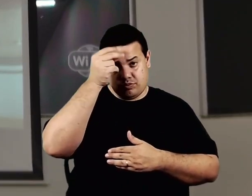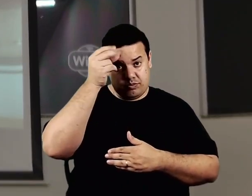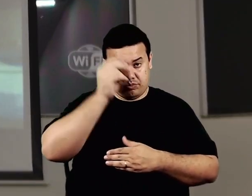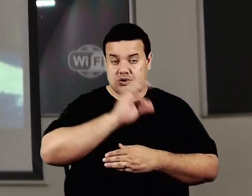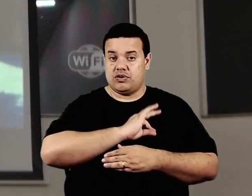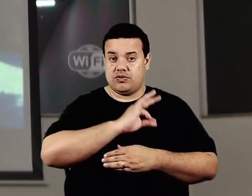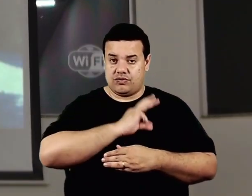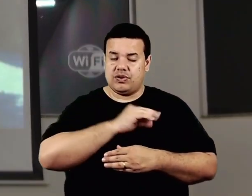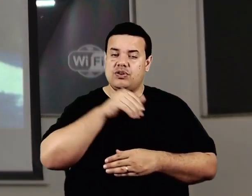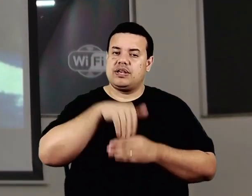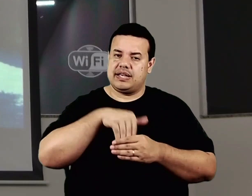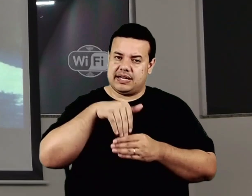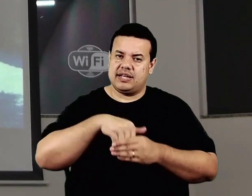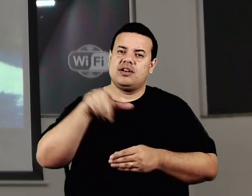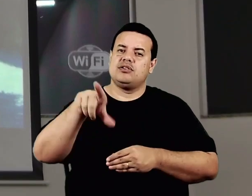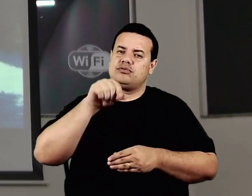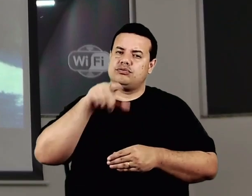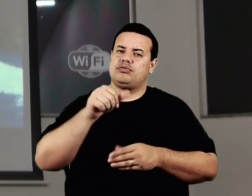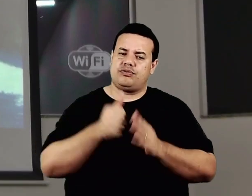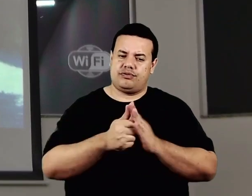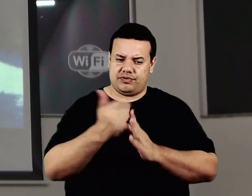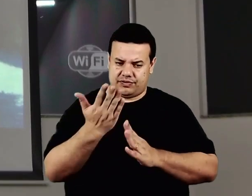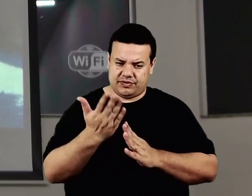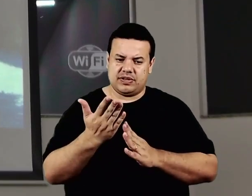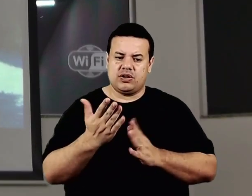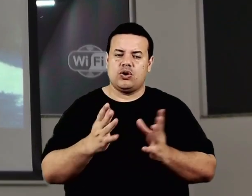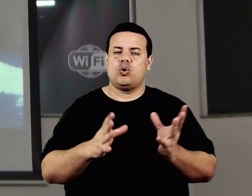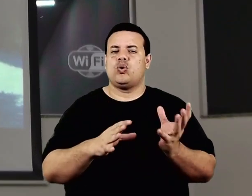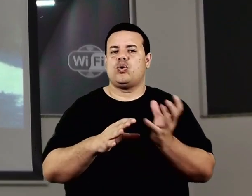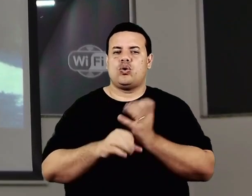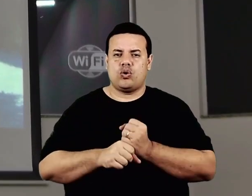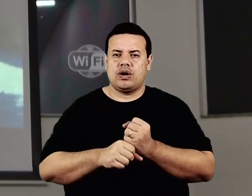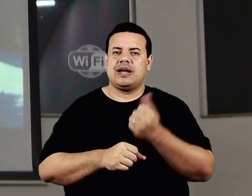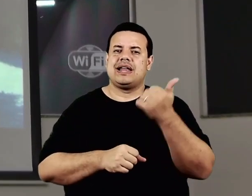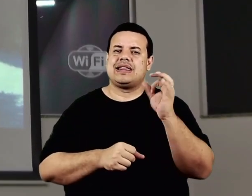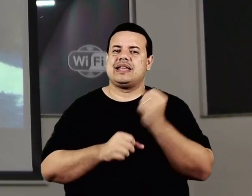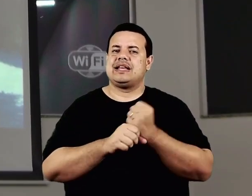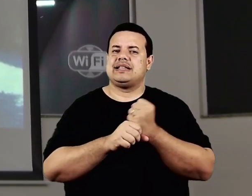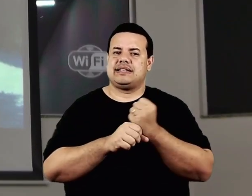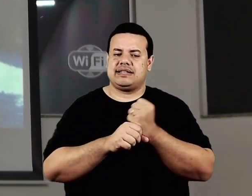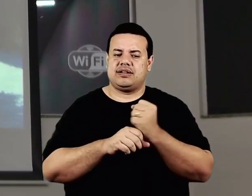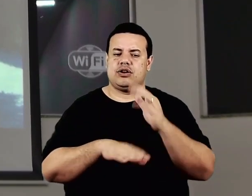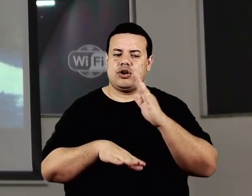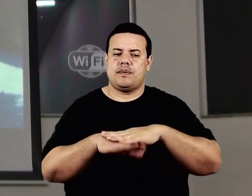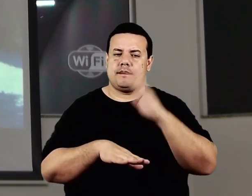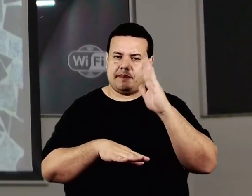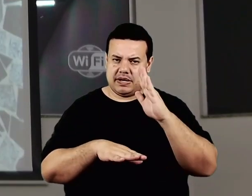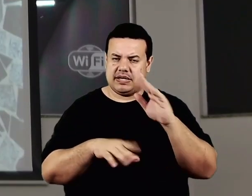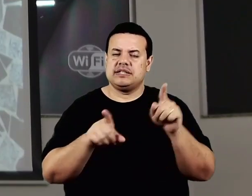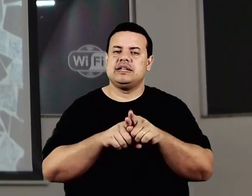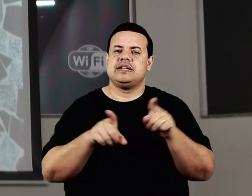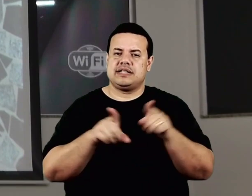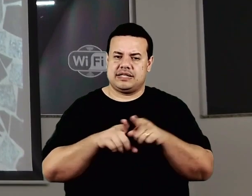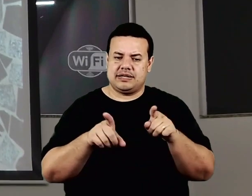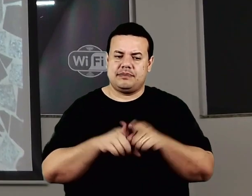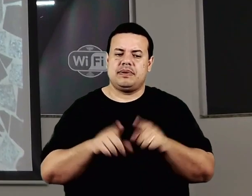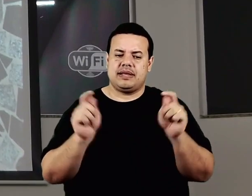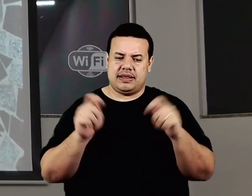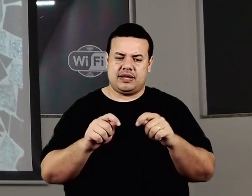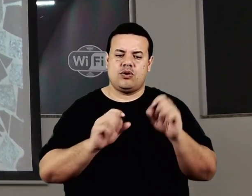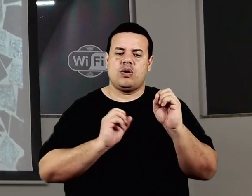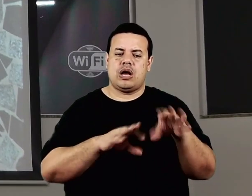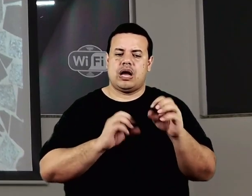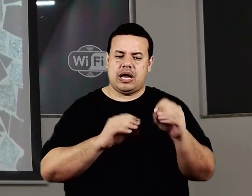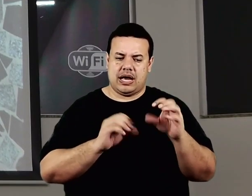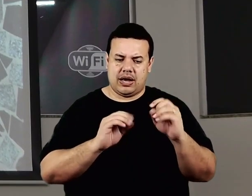para esse cargo por outras vezes. No total, foi diretora por mais de 10 anos, tendo também ministrado aulas no Colégio Estadual Presidente Roosevelt.